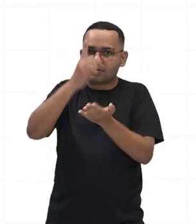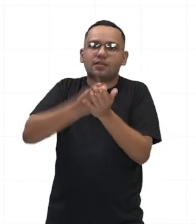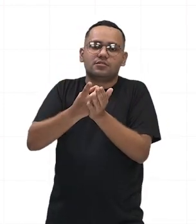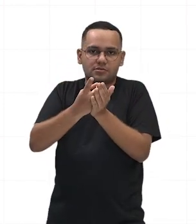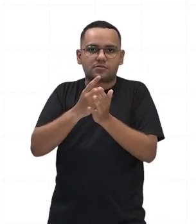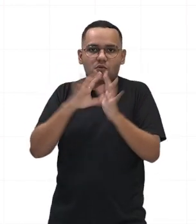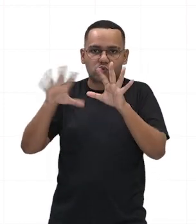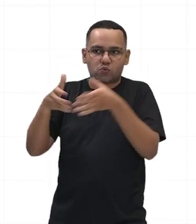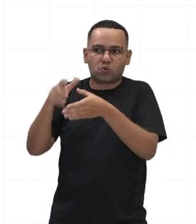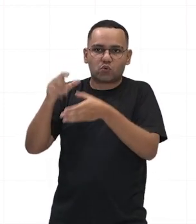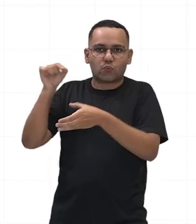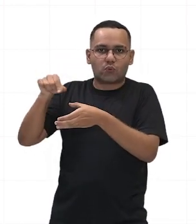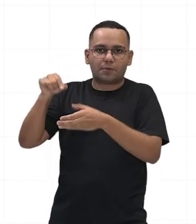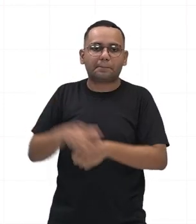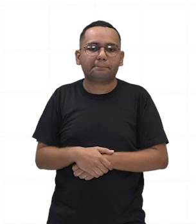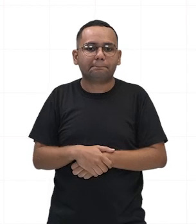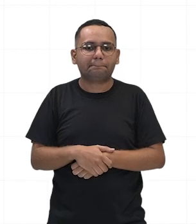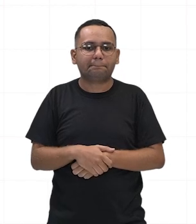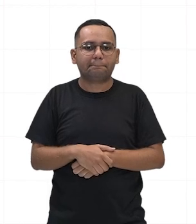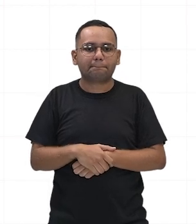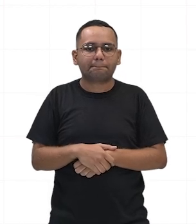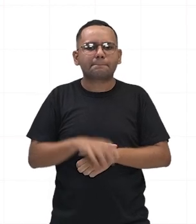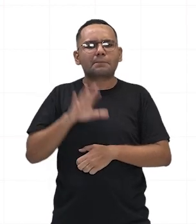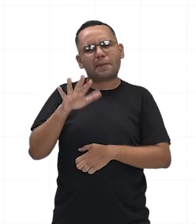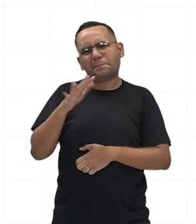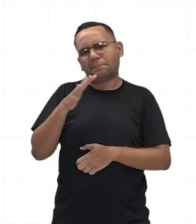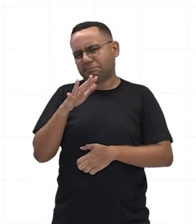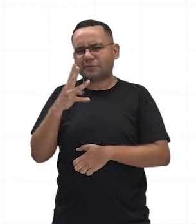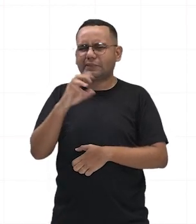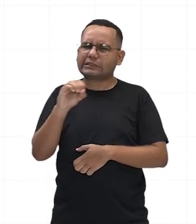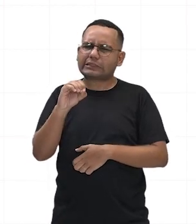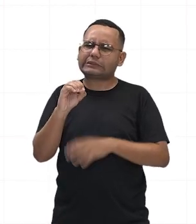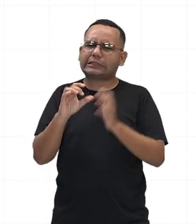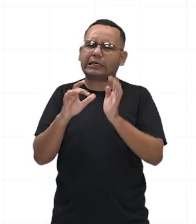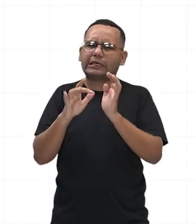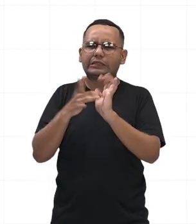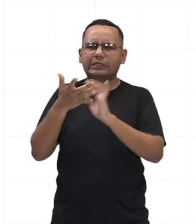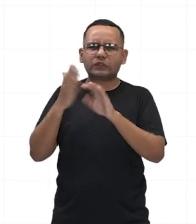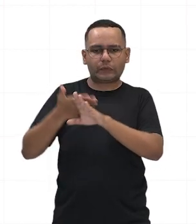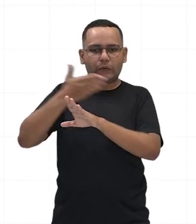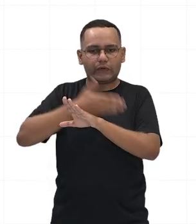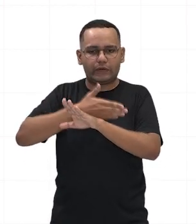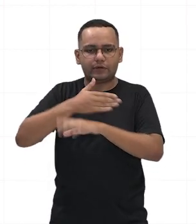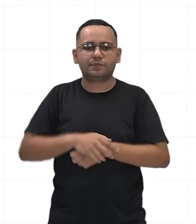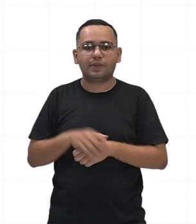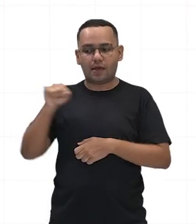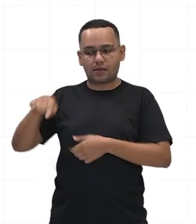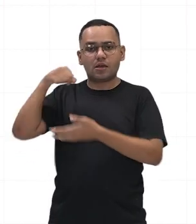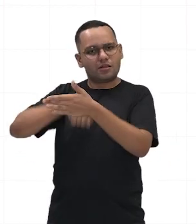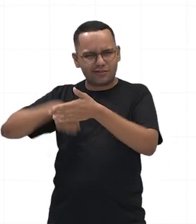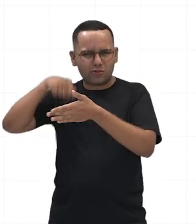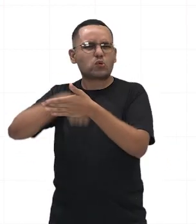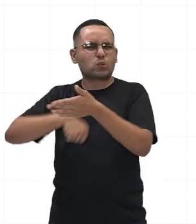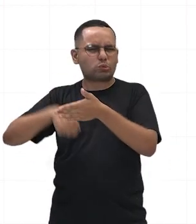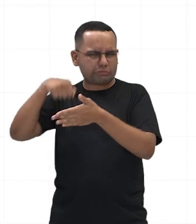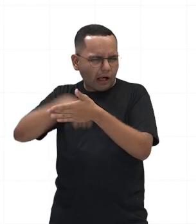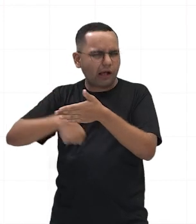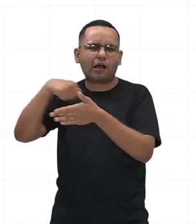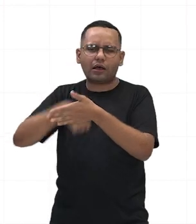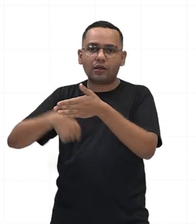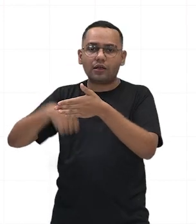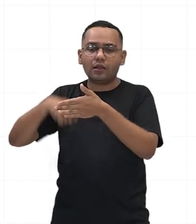aproximadamente 300 a.C., os plebeus continuaram sua luta e foram conquistando